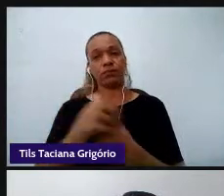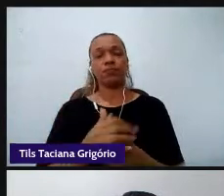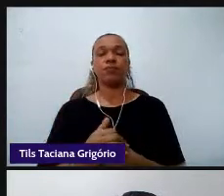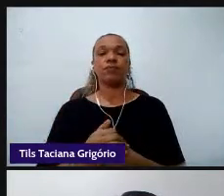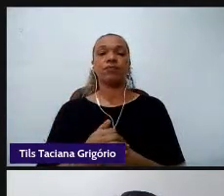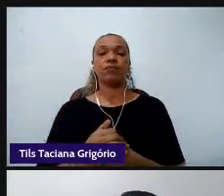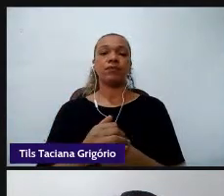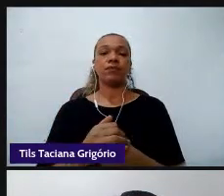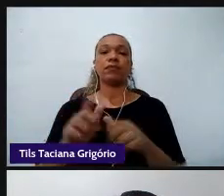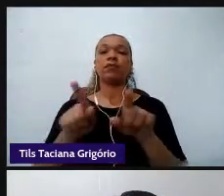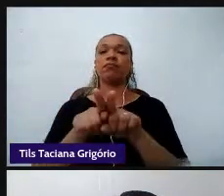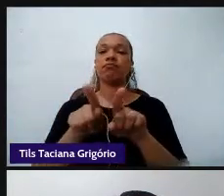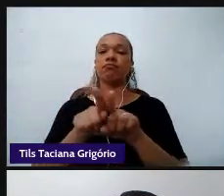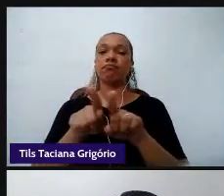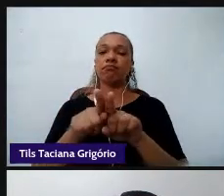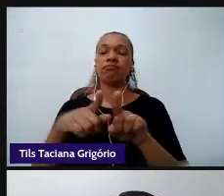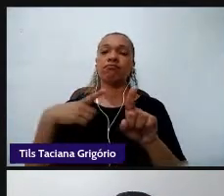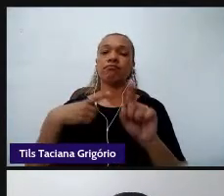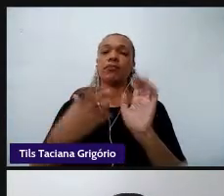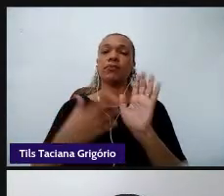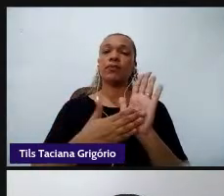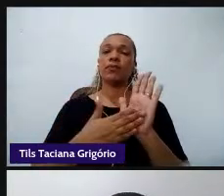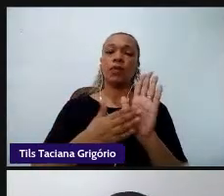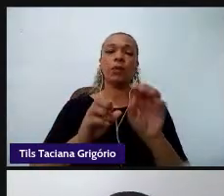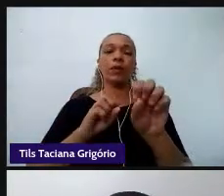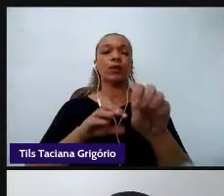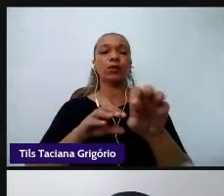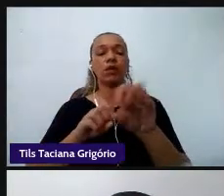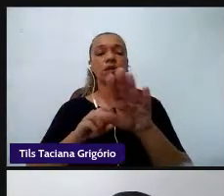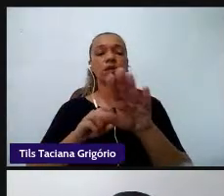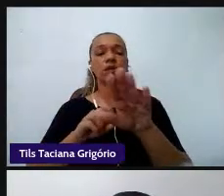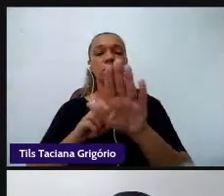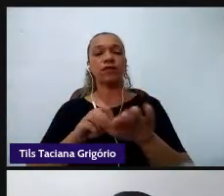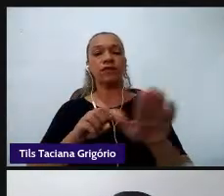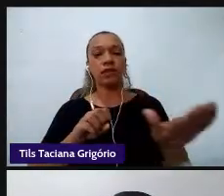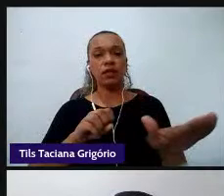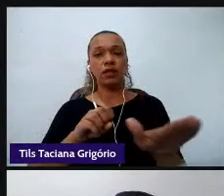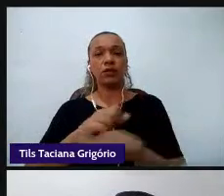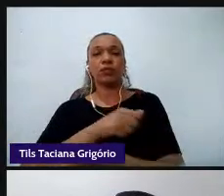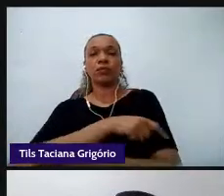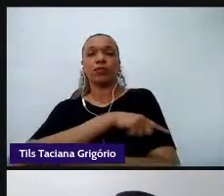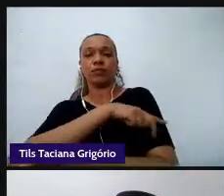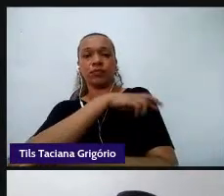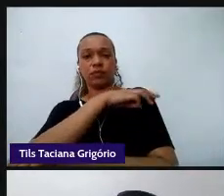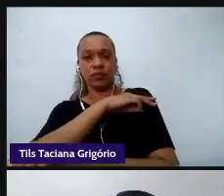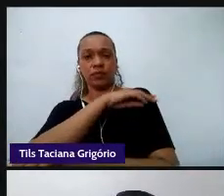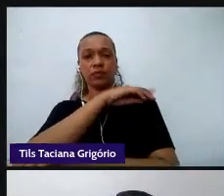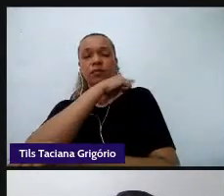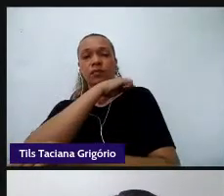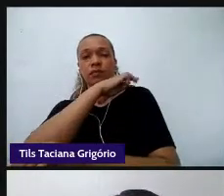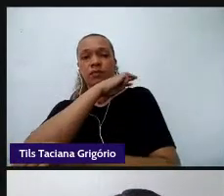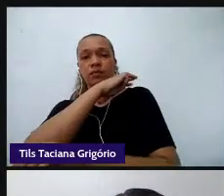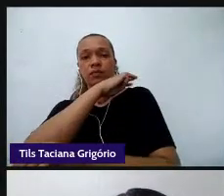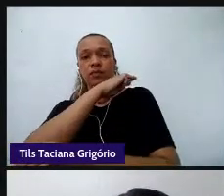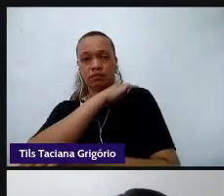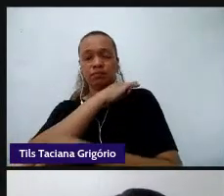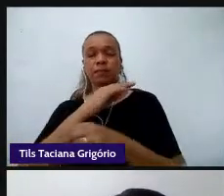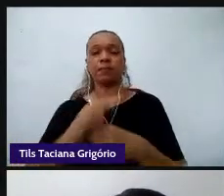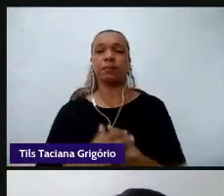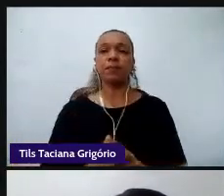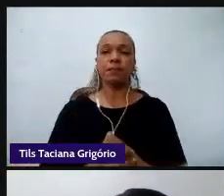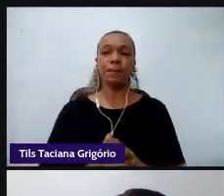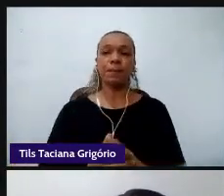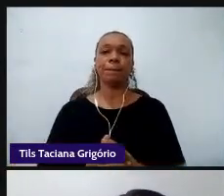proposições para a educação infantil, ensino fundamental e também para o ensino médio e